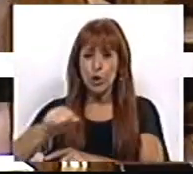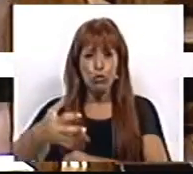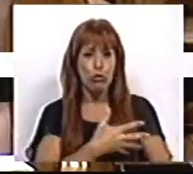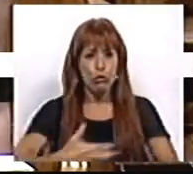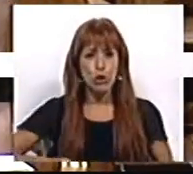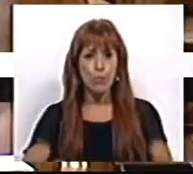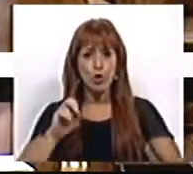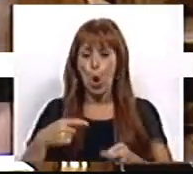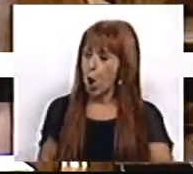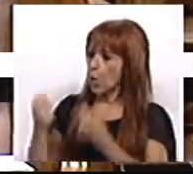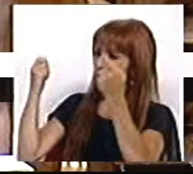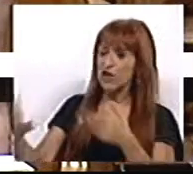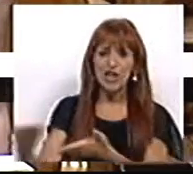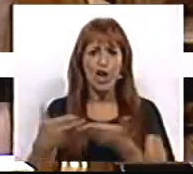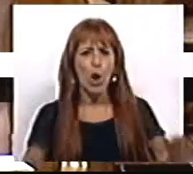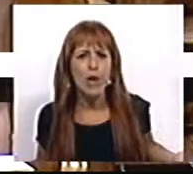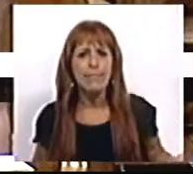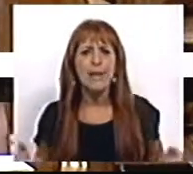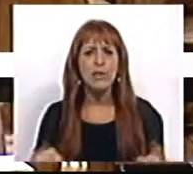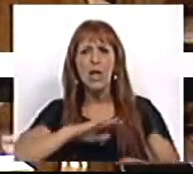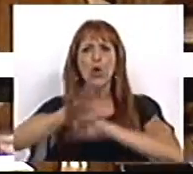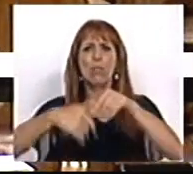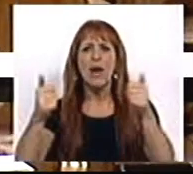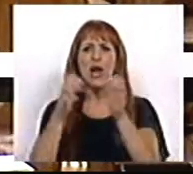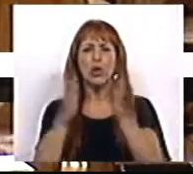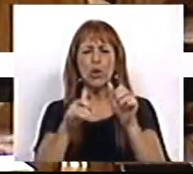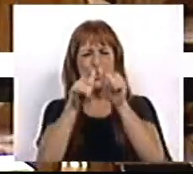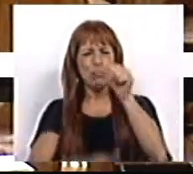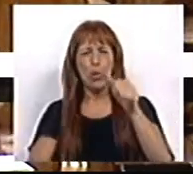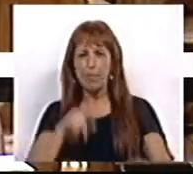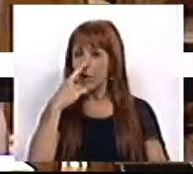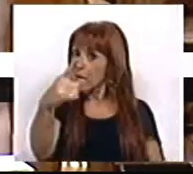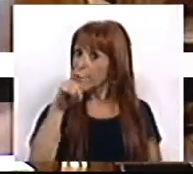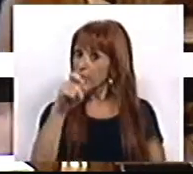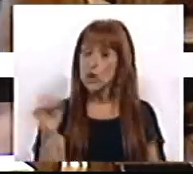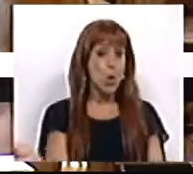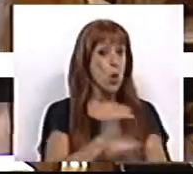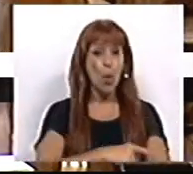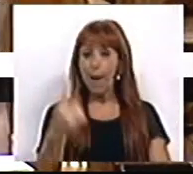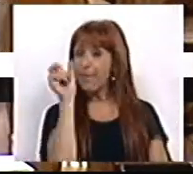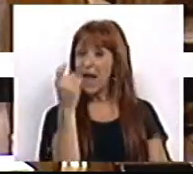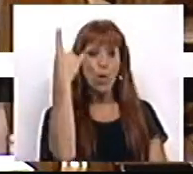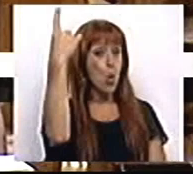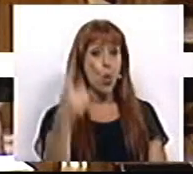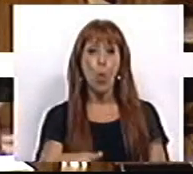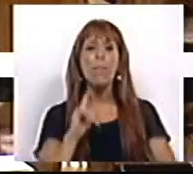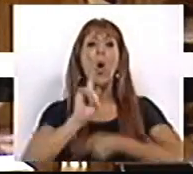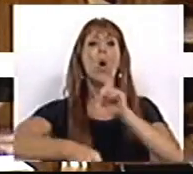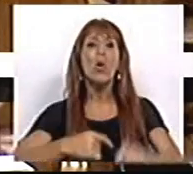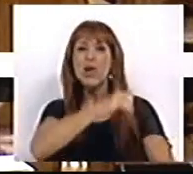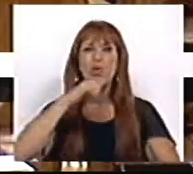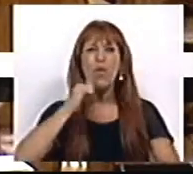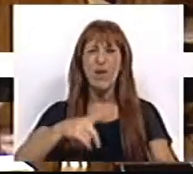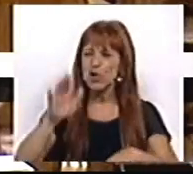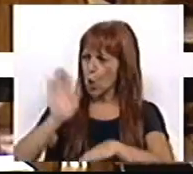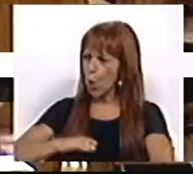desemprego ou para investir na economia. e no meio deste todo discurso falacioso não teve uma palavra para aqueles que sofreram